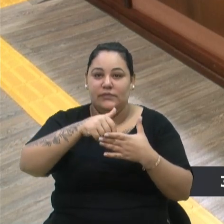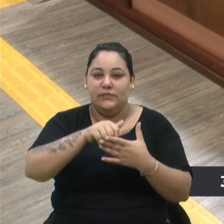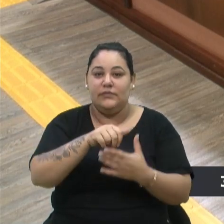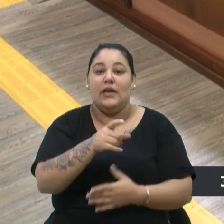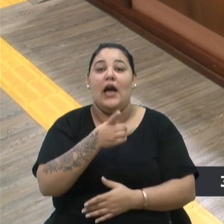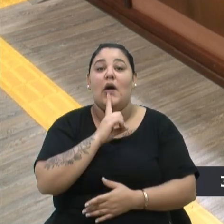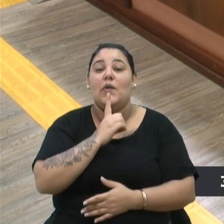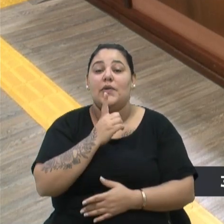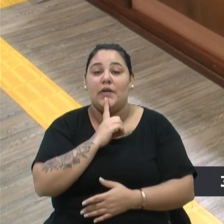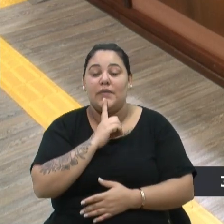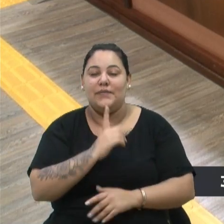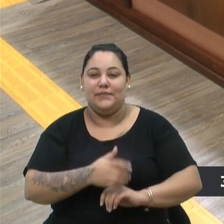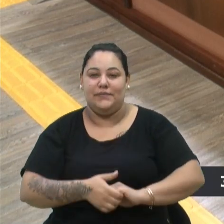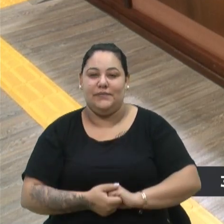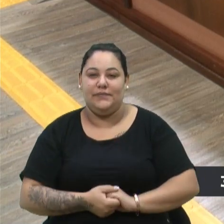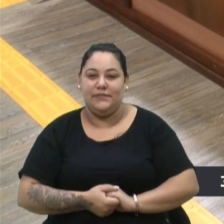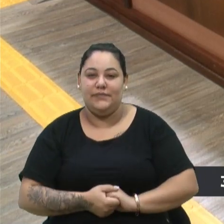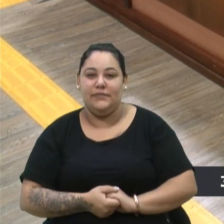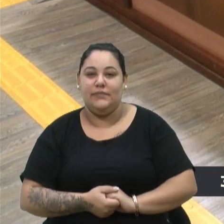Alberto Meneguzzi.